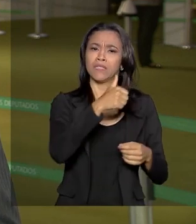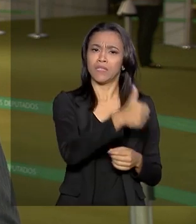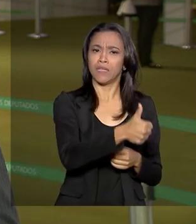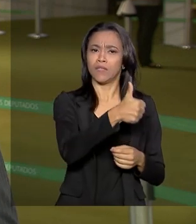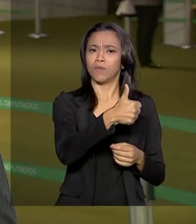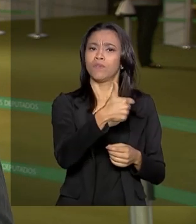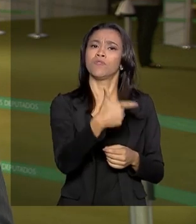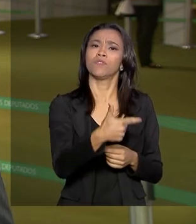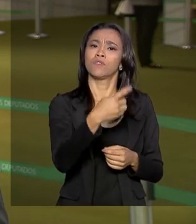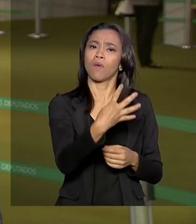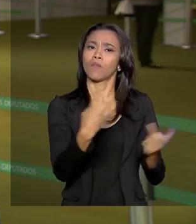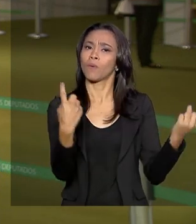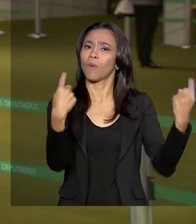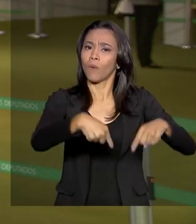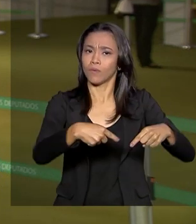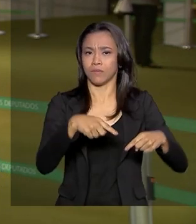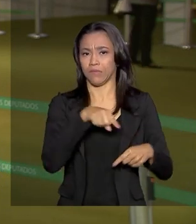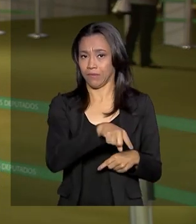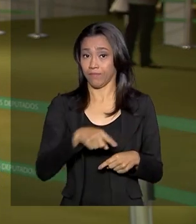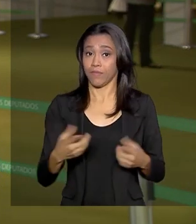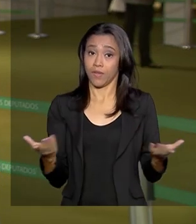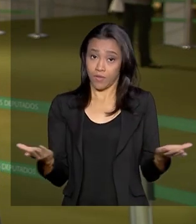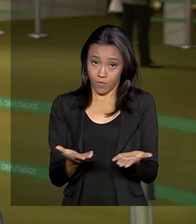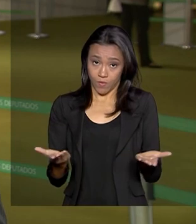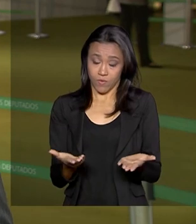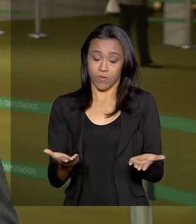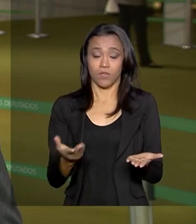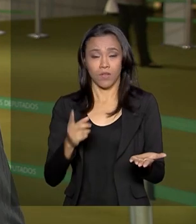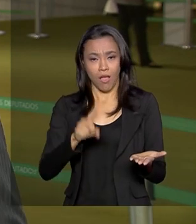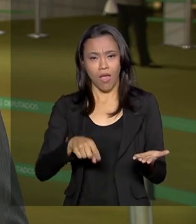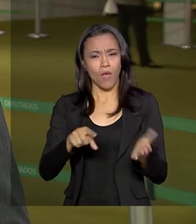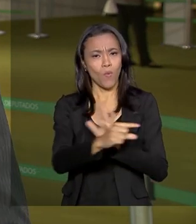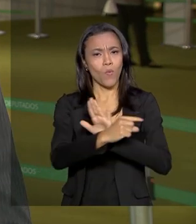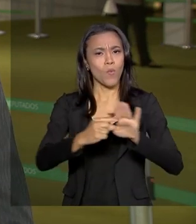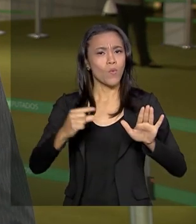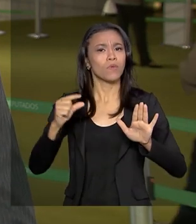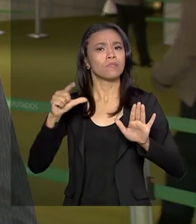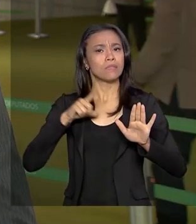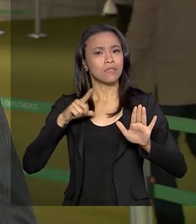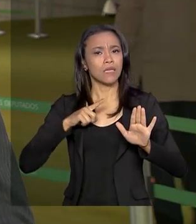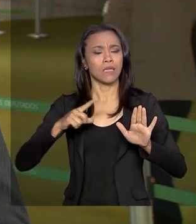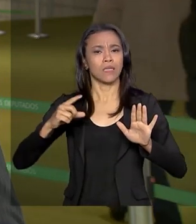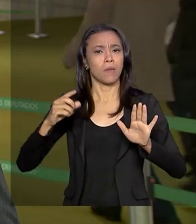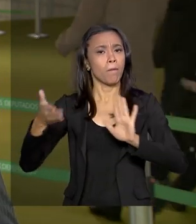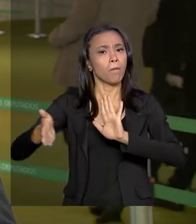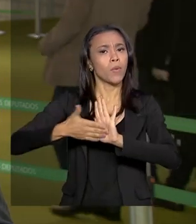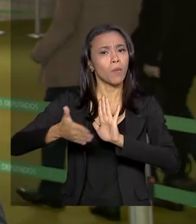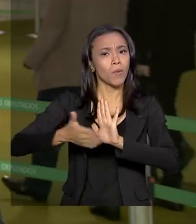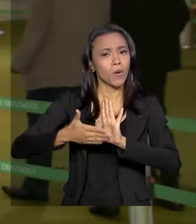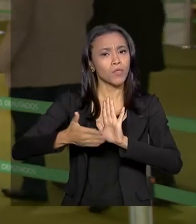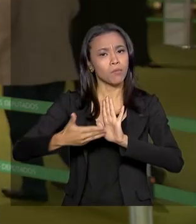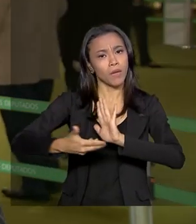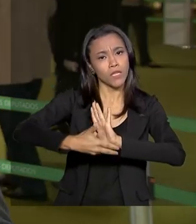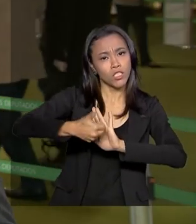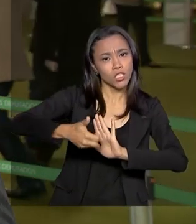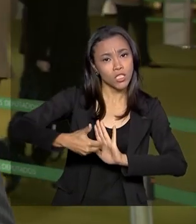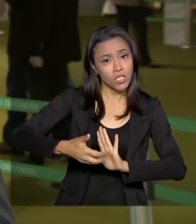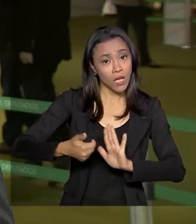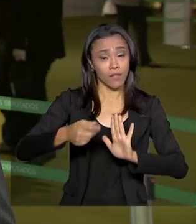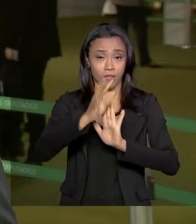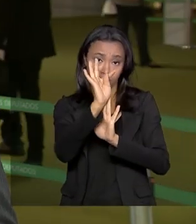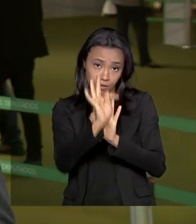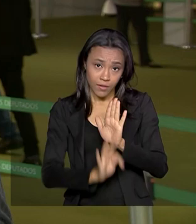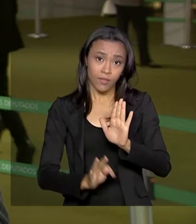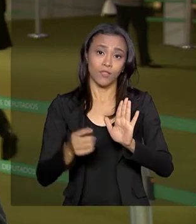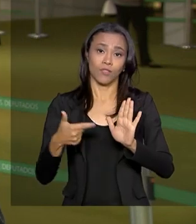ao todo são oito os que serão analisados nesta quarta-feira. E são destaques supressivos, ou seja, são propostas para retirar trechos do texto